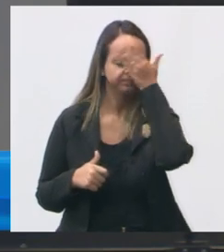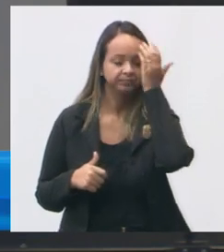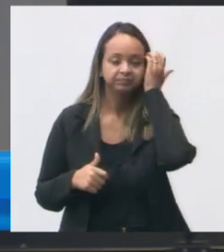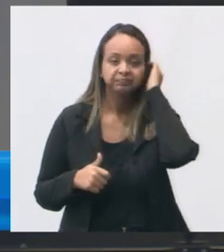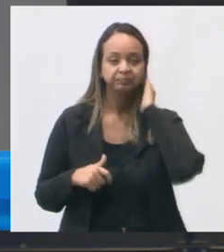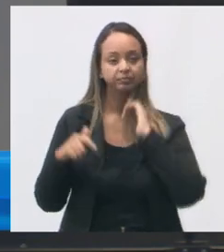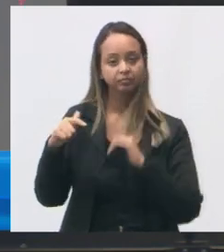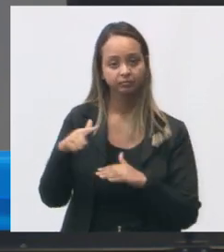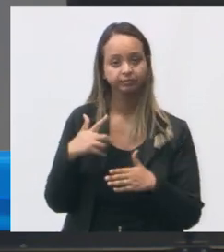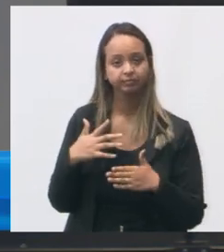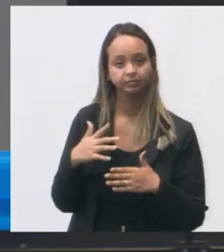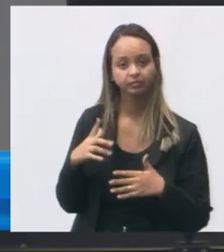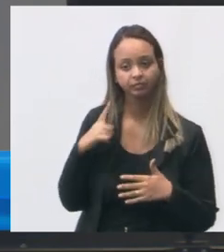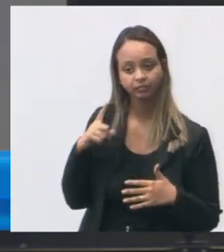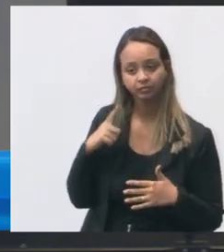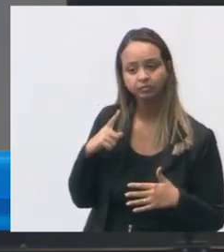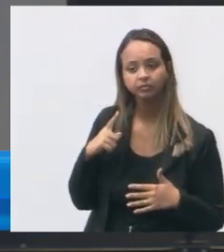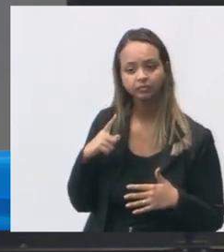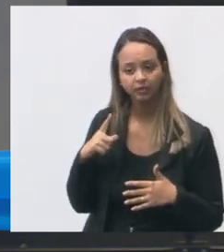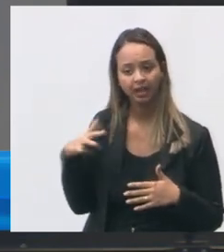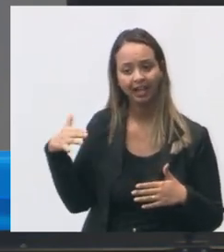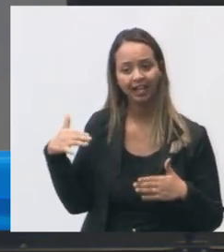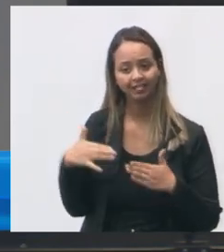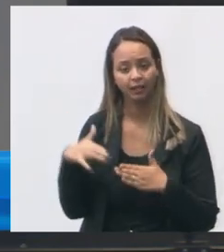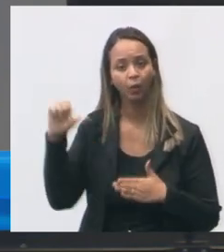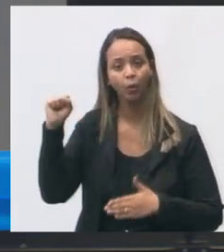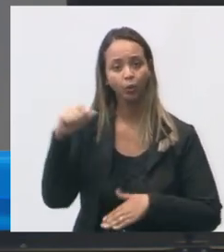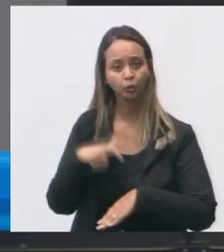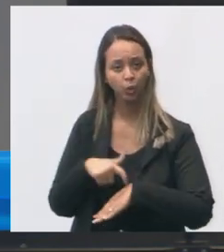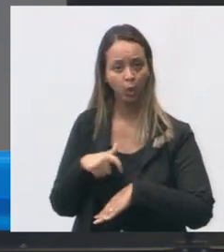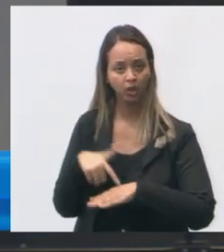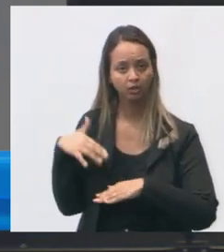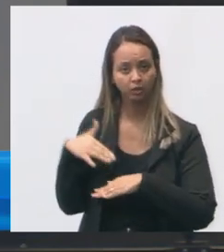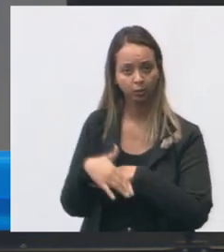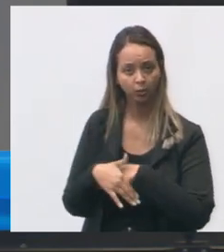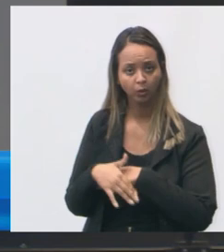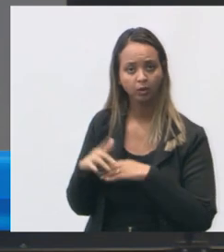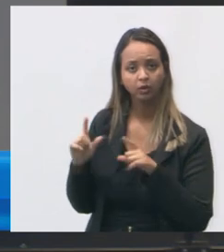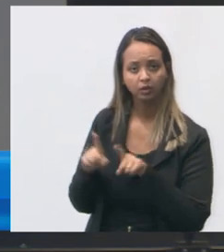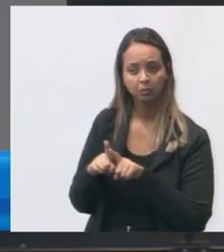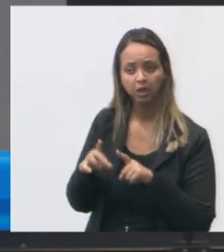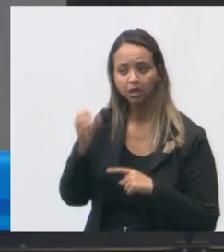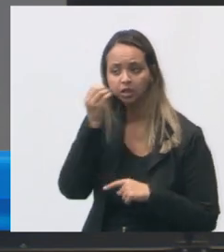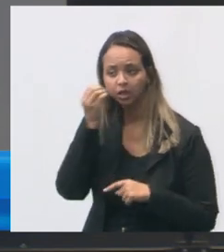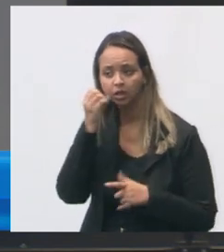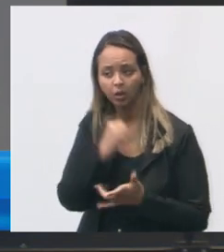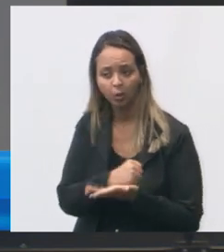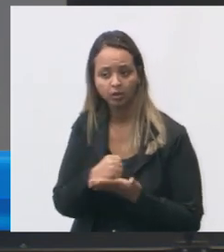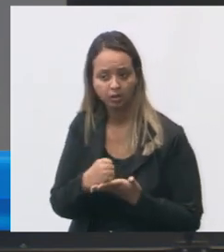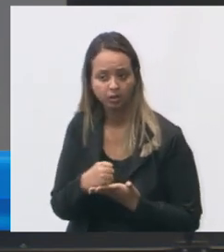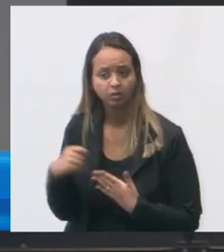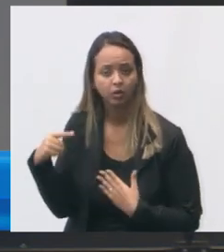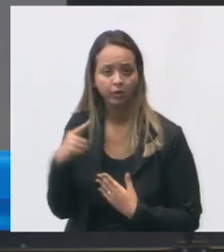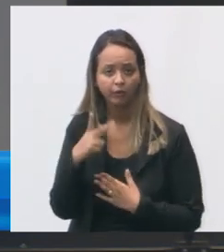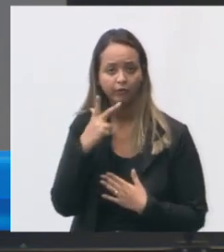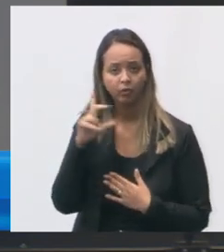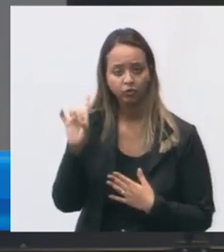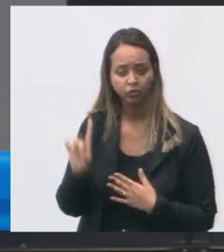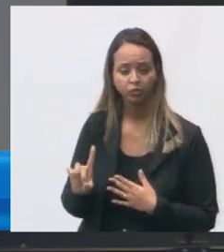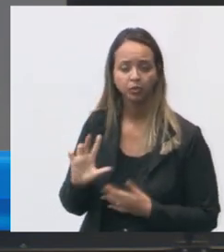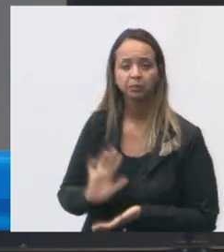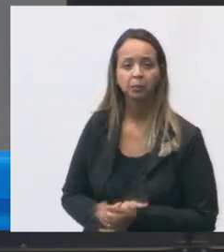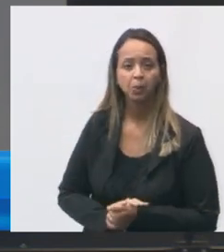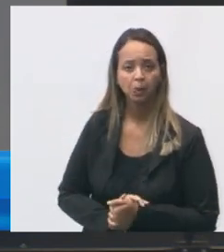tem atendimento prolongado até as 20 horas está em processo de contratação segundo a diretora